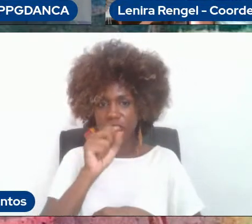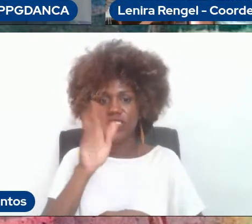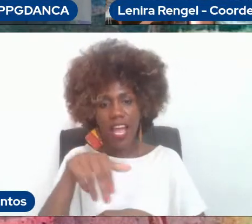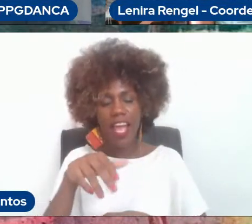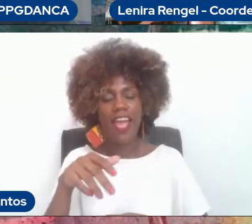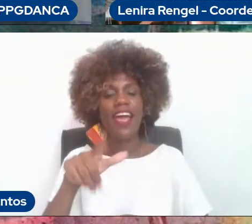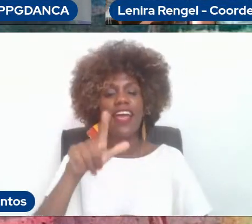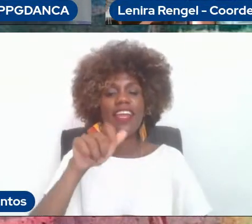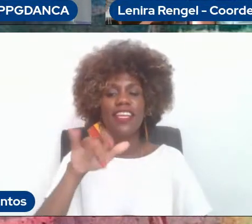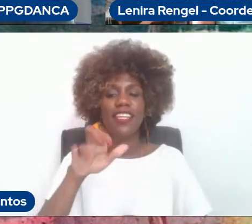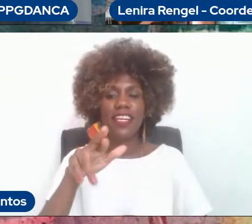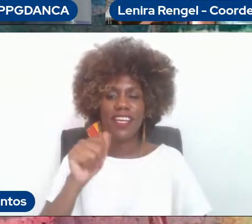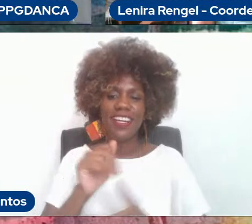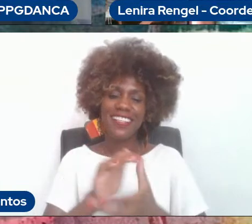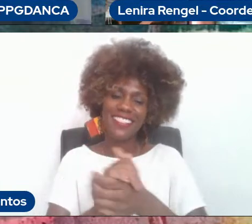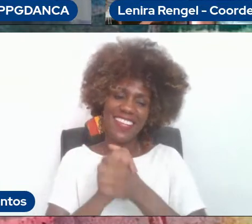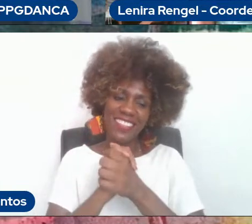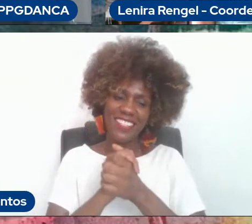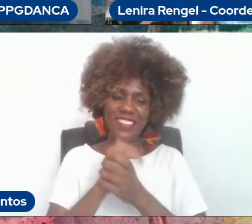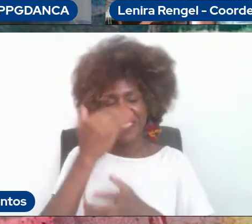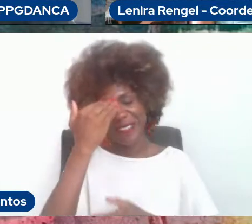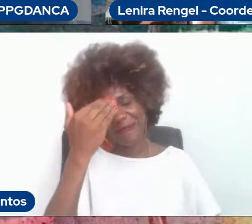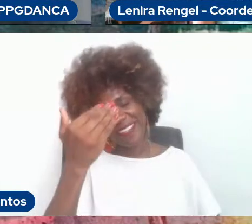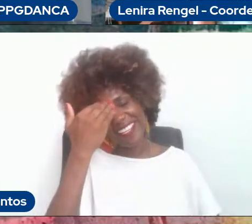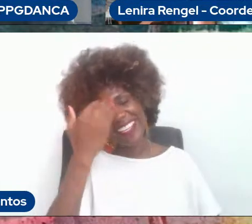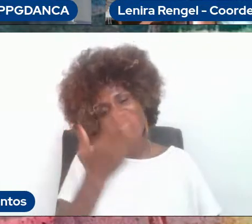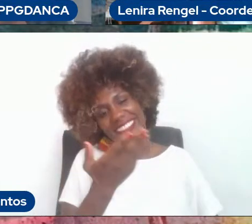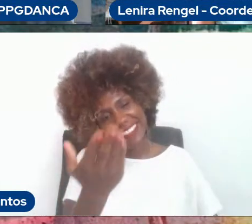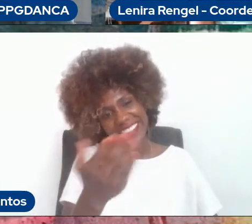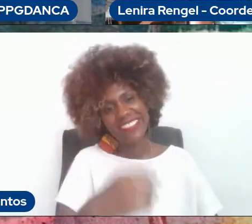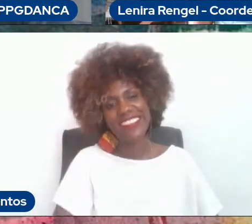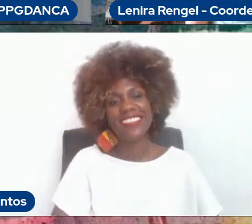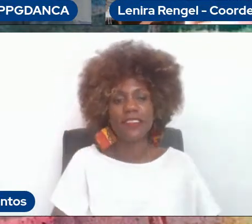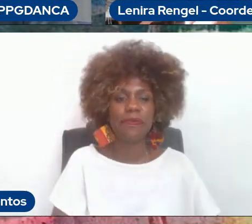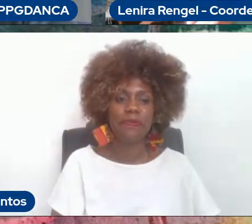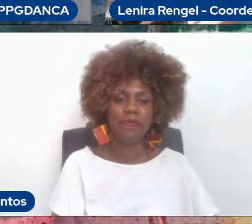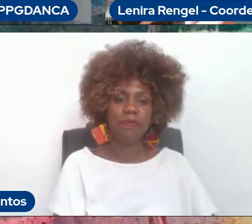Saudações a todos e muito obrigado. Lenira, a palavra é contigo.